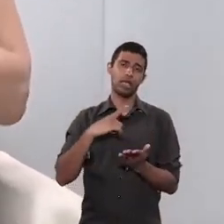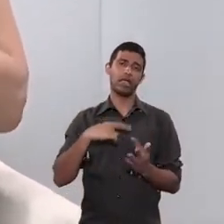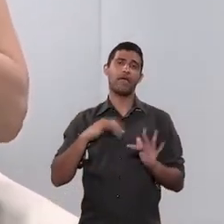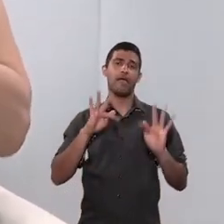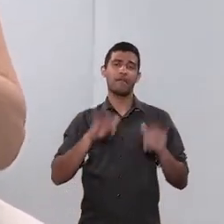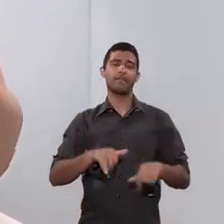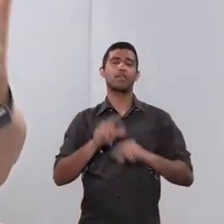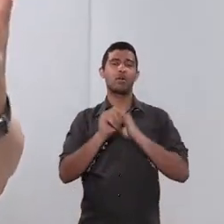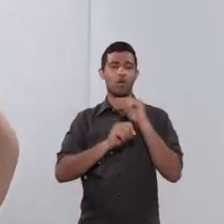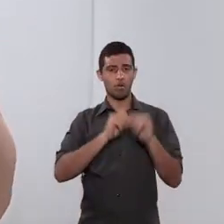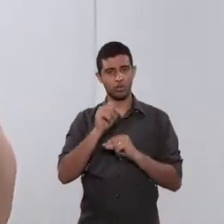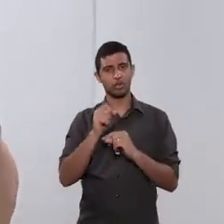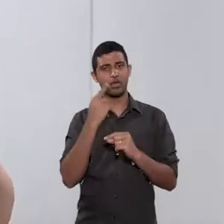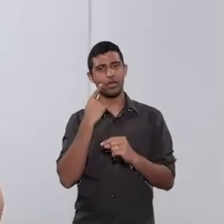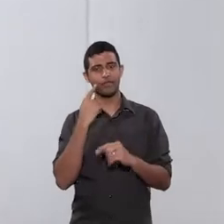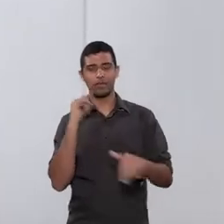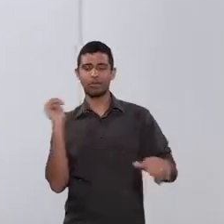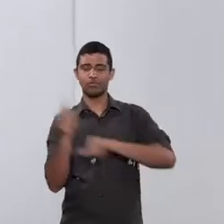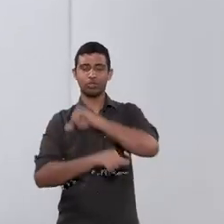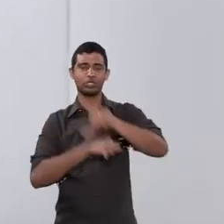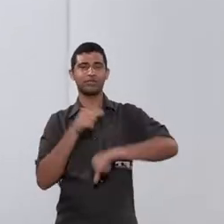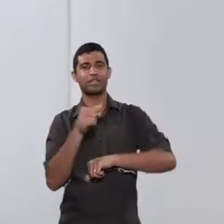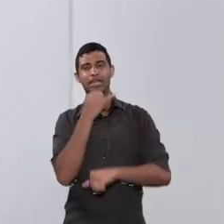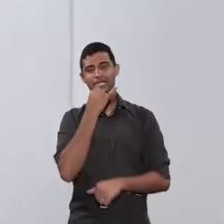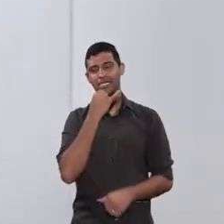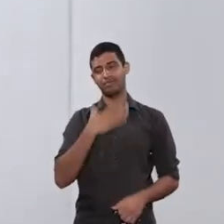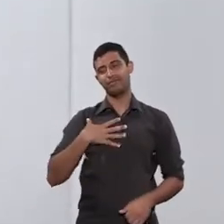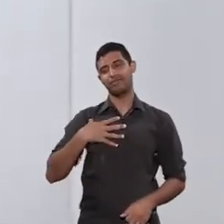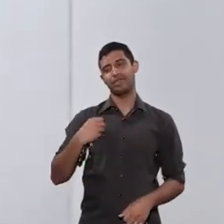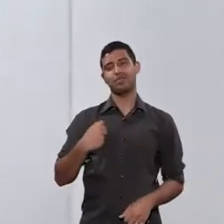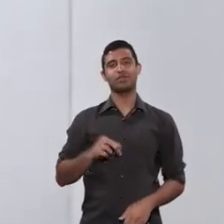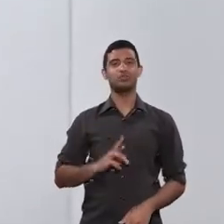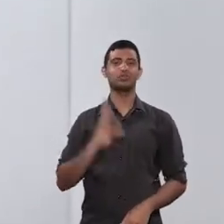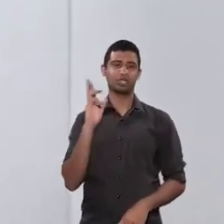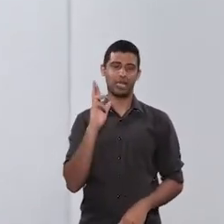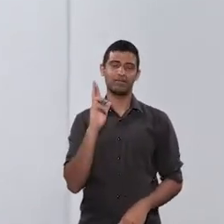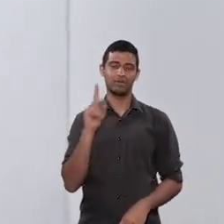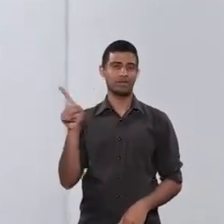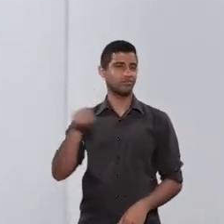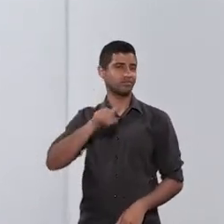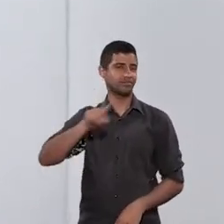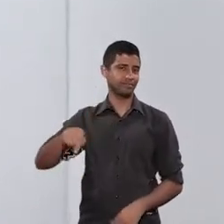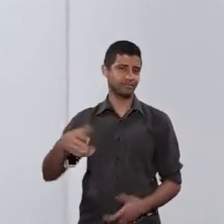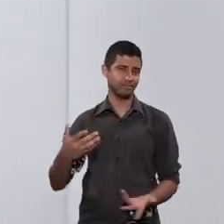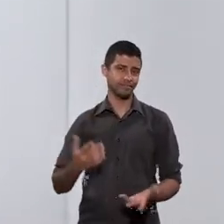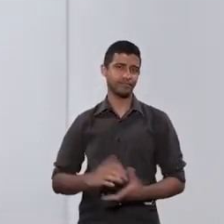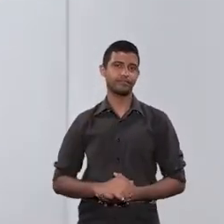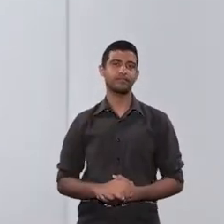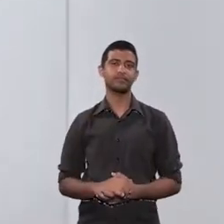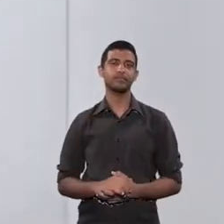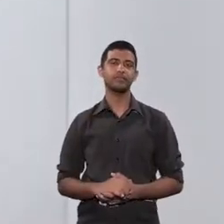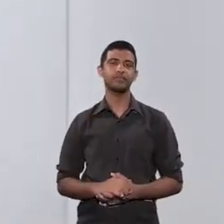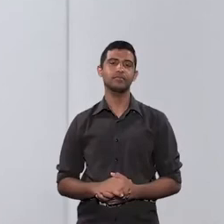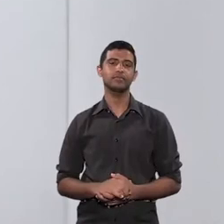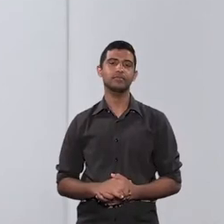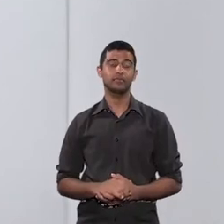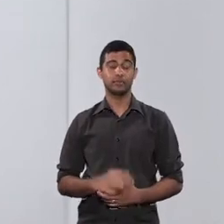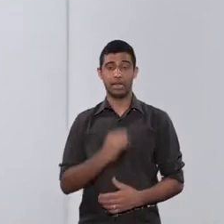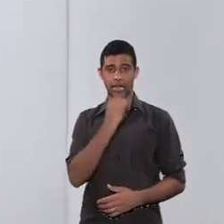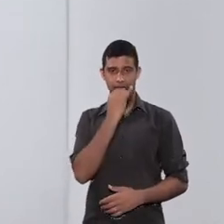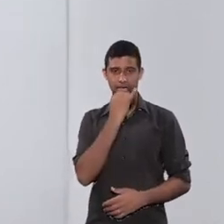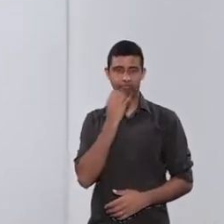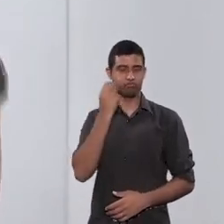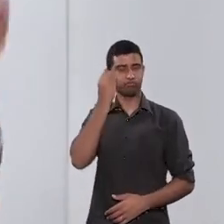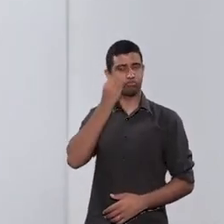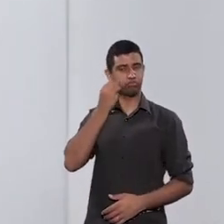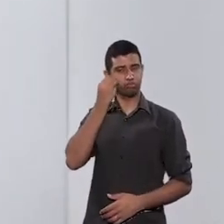por fim, a modificação, inversão da guarda, enfim. agora, por si só, um caso